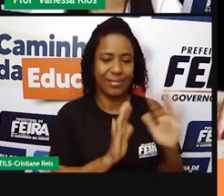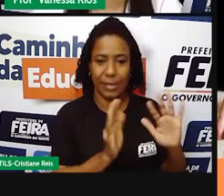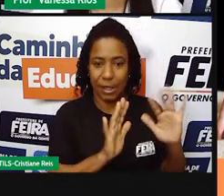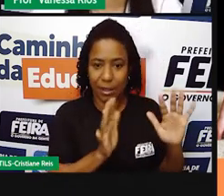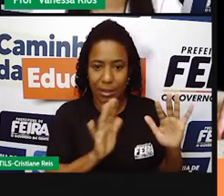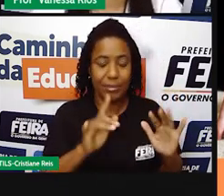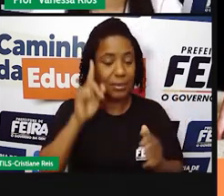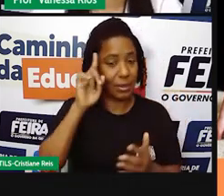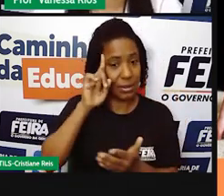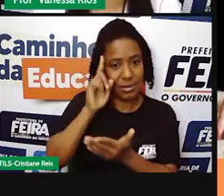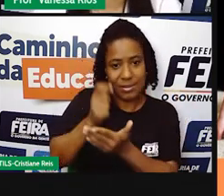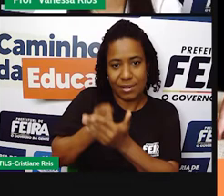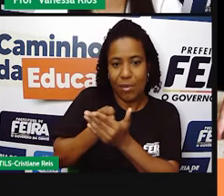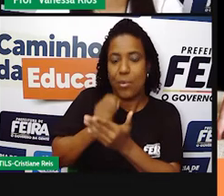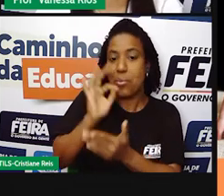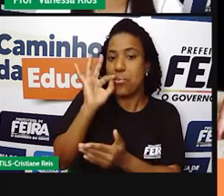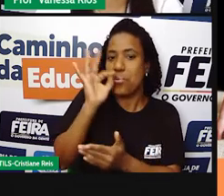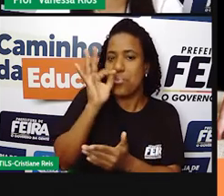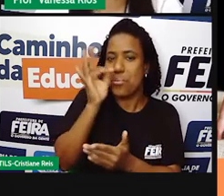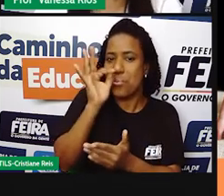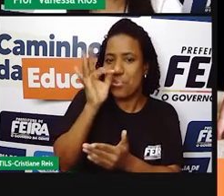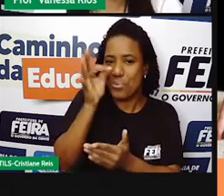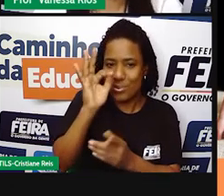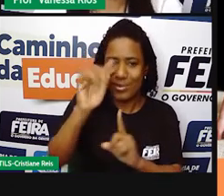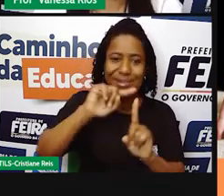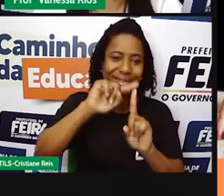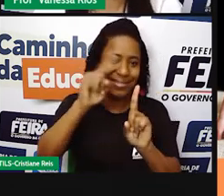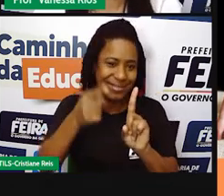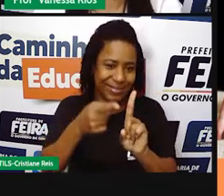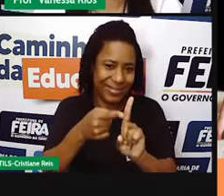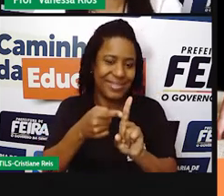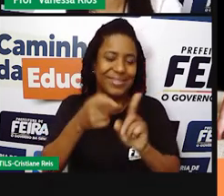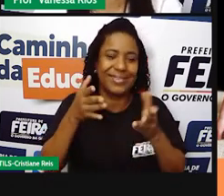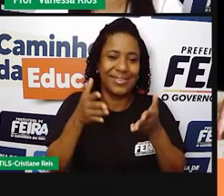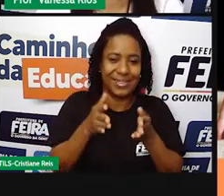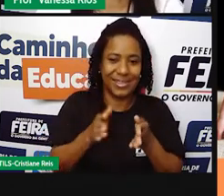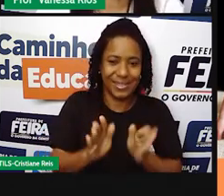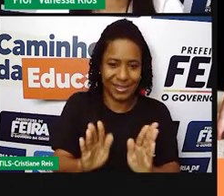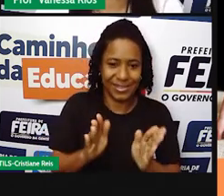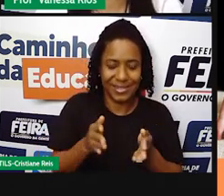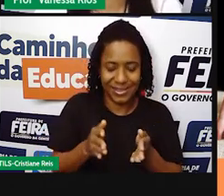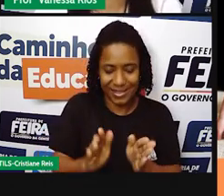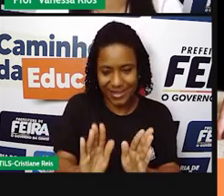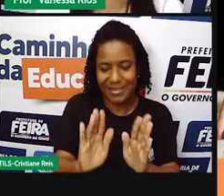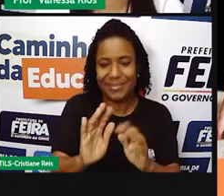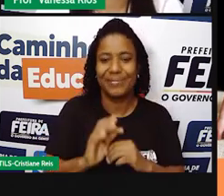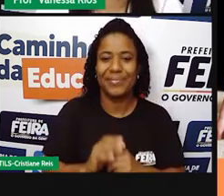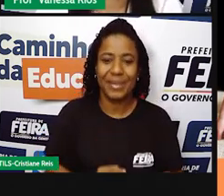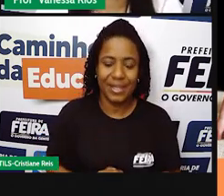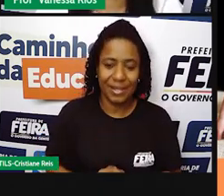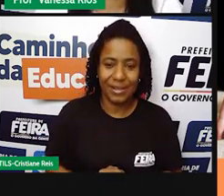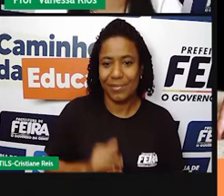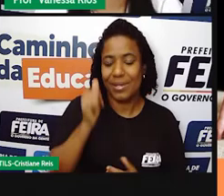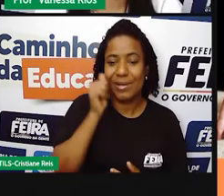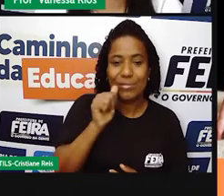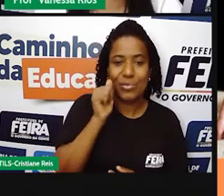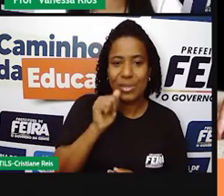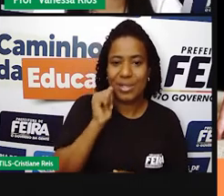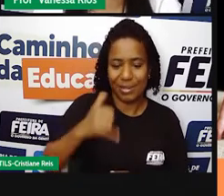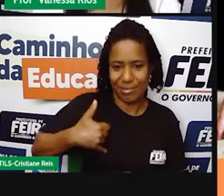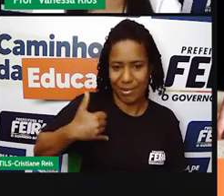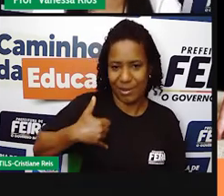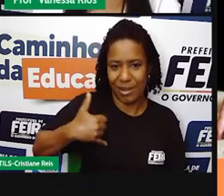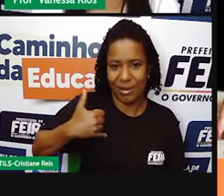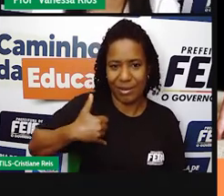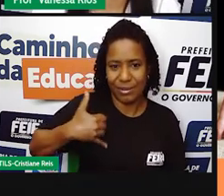passou a ser um assunto prorrogado para um tempo mais tarde, né? Onde elas já estão mais velhas e optam aí por